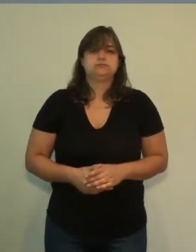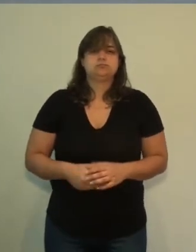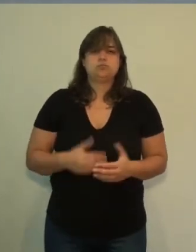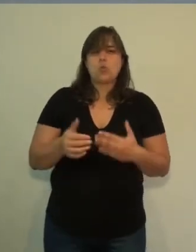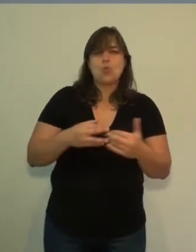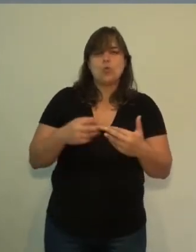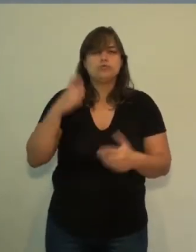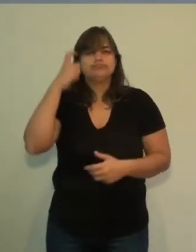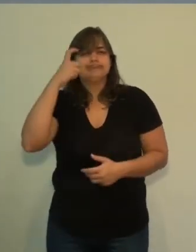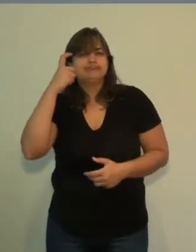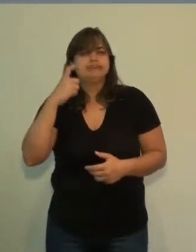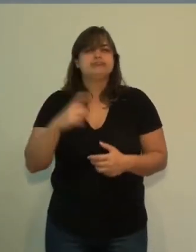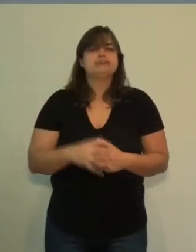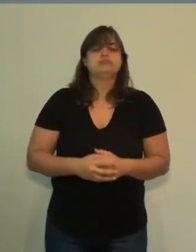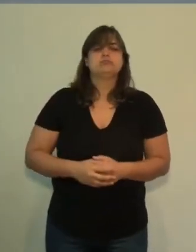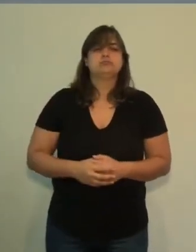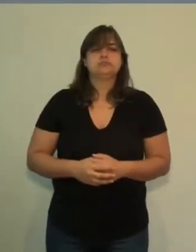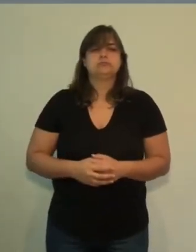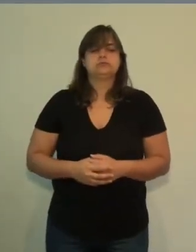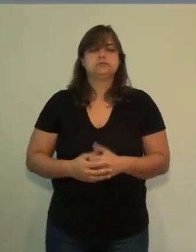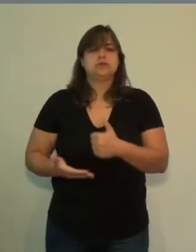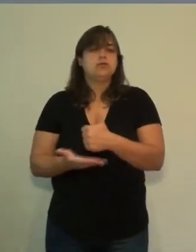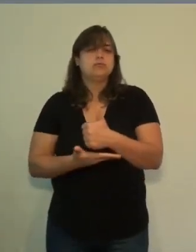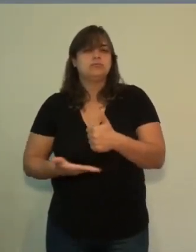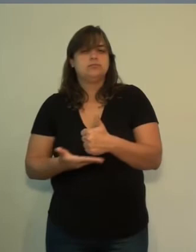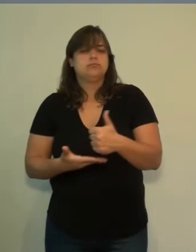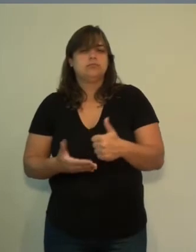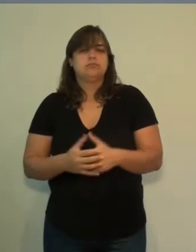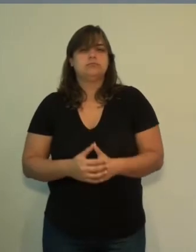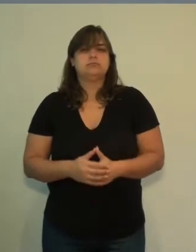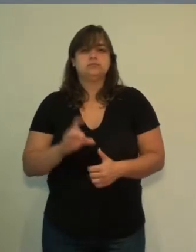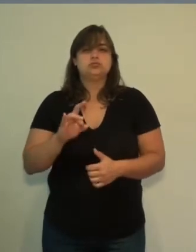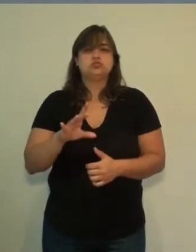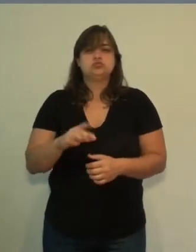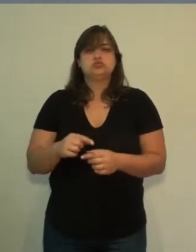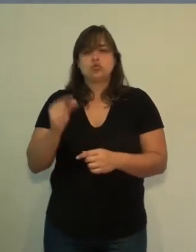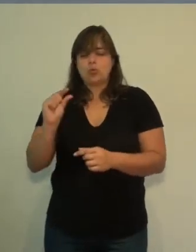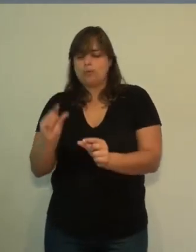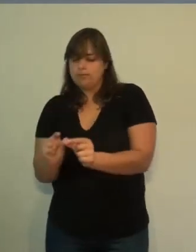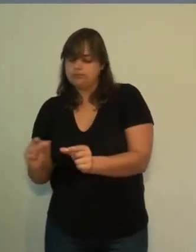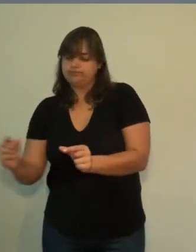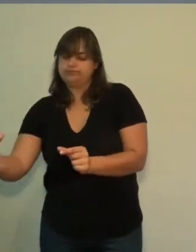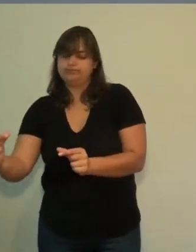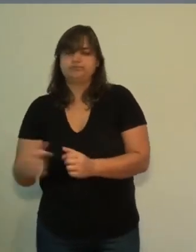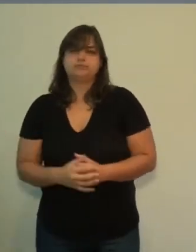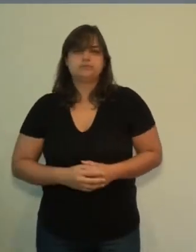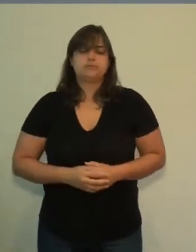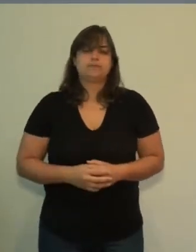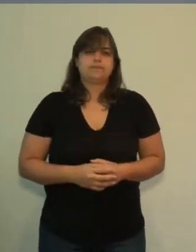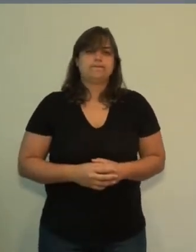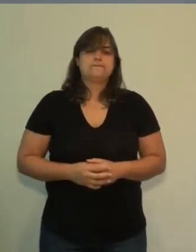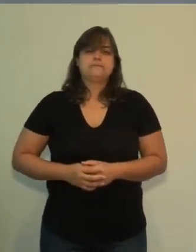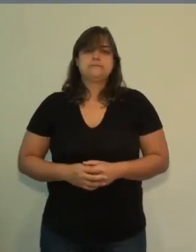dúvida quanto à estabilidade dos elementos centrais, os problemas aconteceram apenas na periferia da obra, e